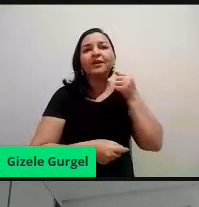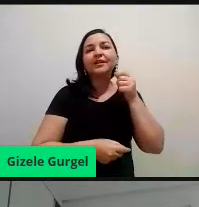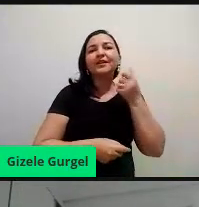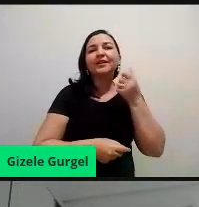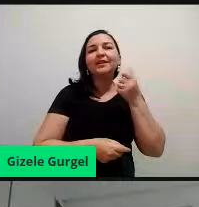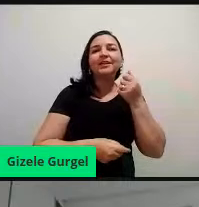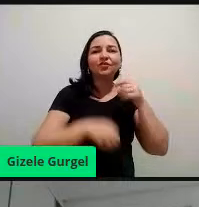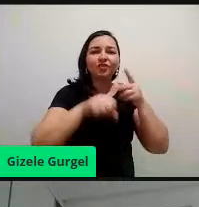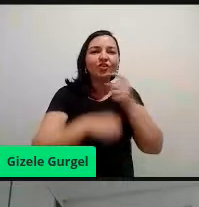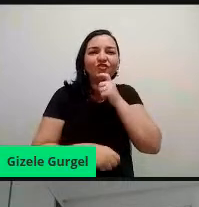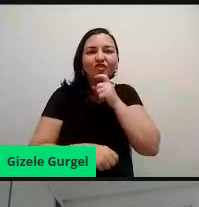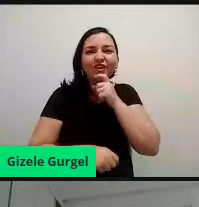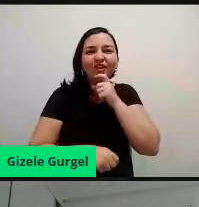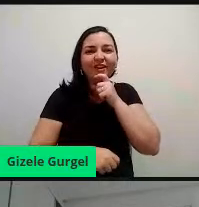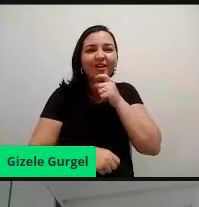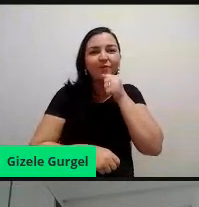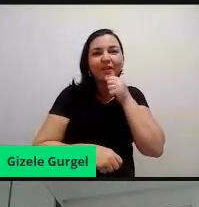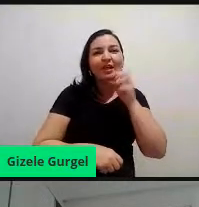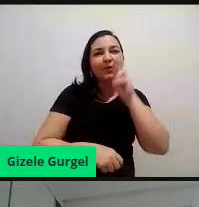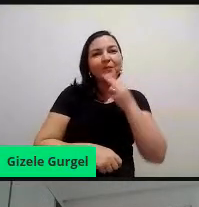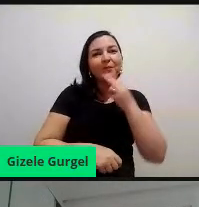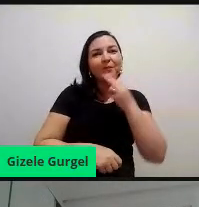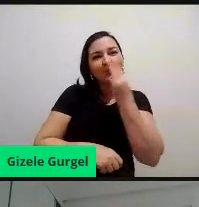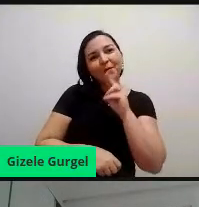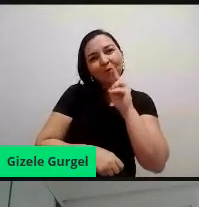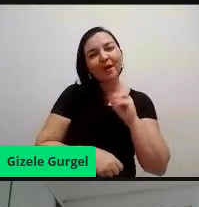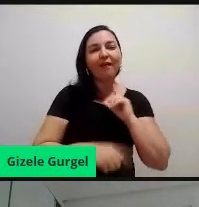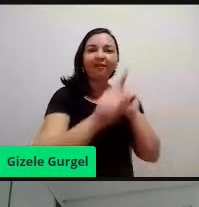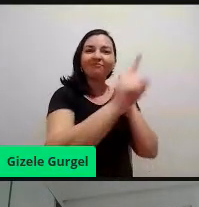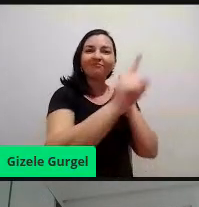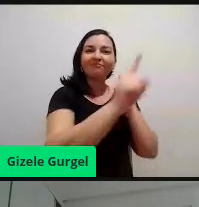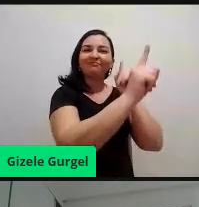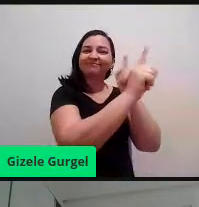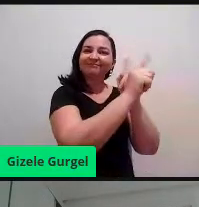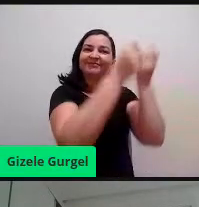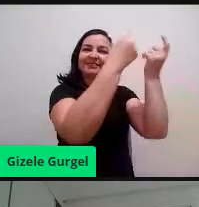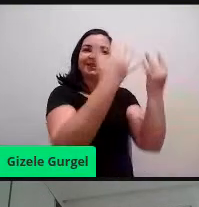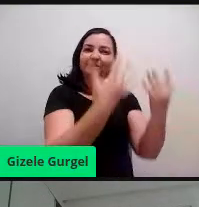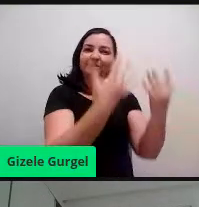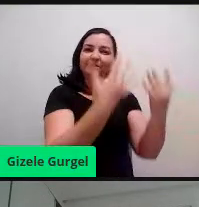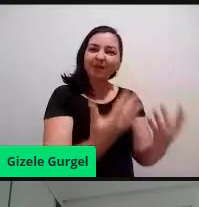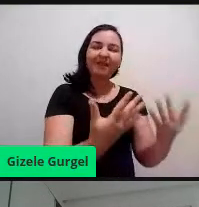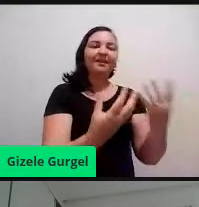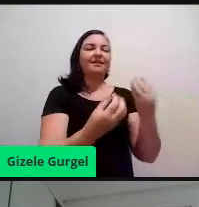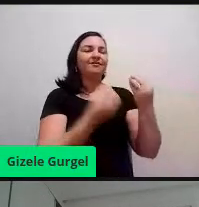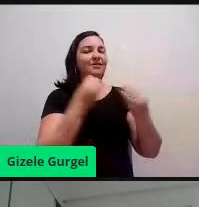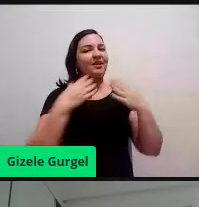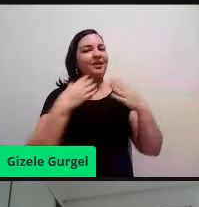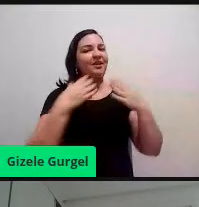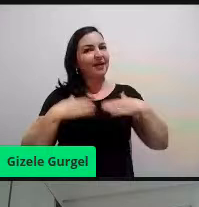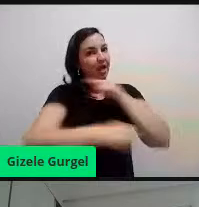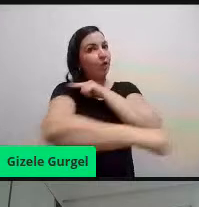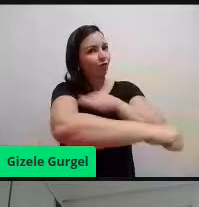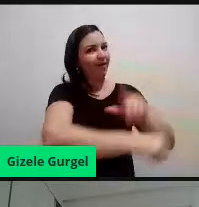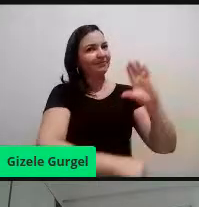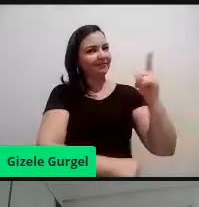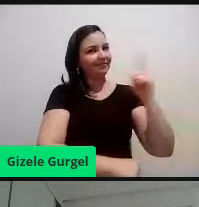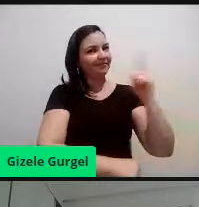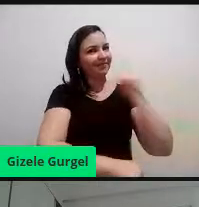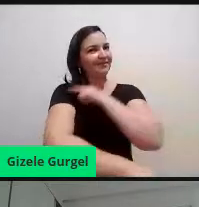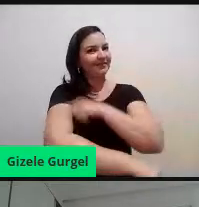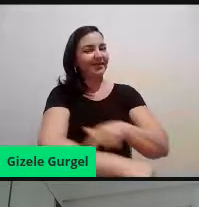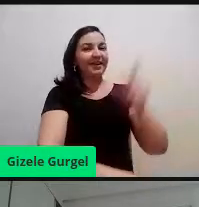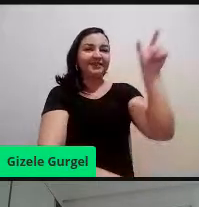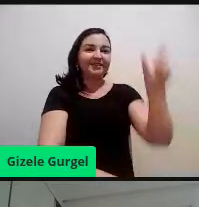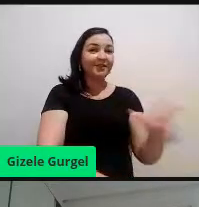o picolé, e a gente sempre chega junto, né, eu sempre abordo de maneira bem gentil, e dizer, ah, você tem a